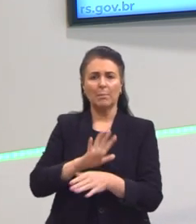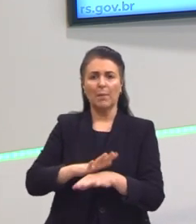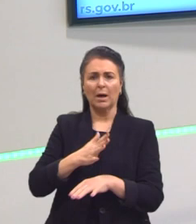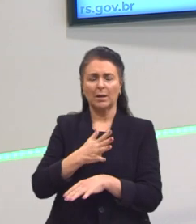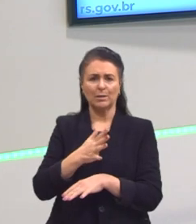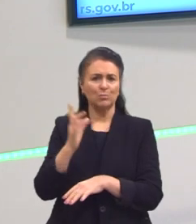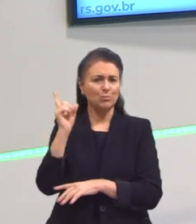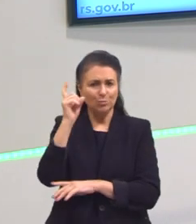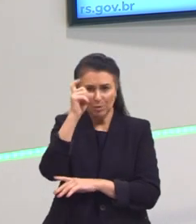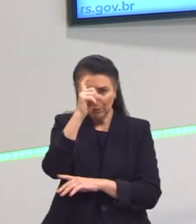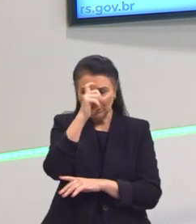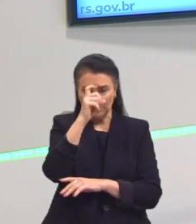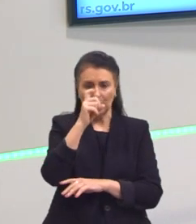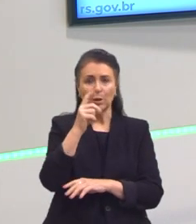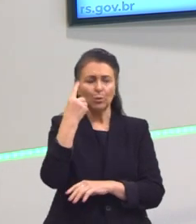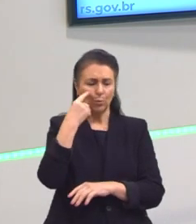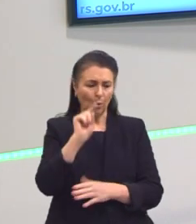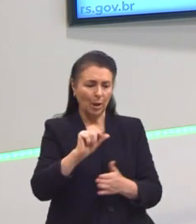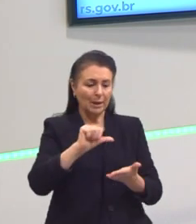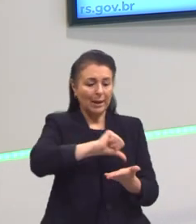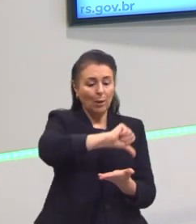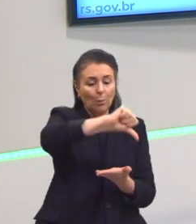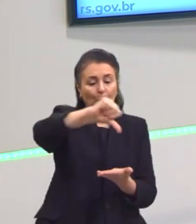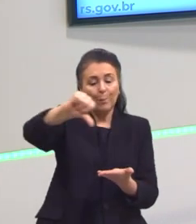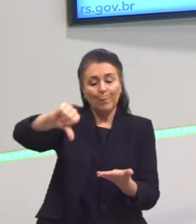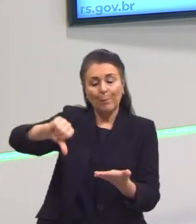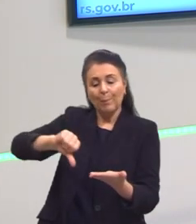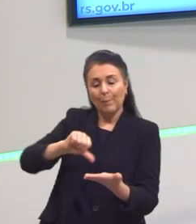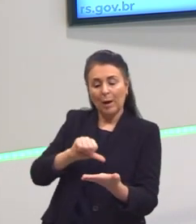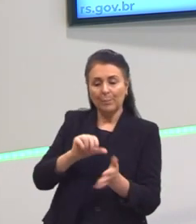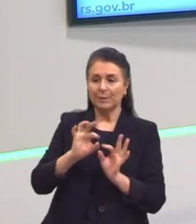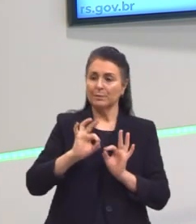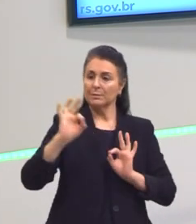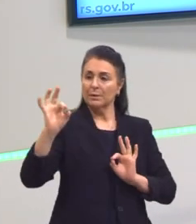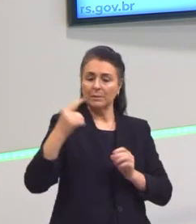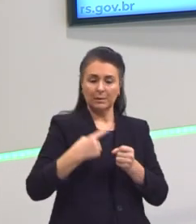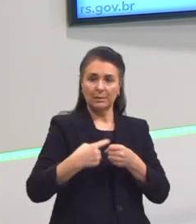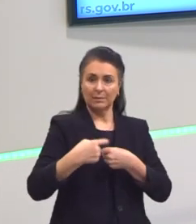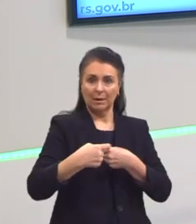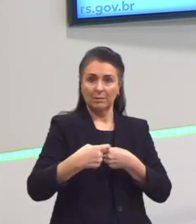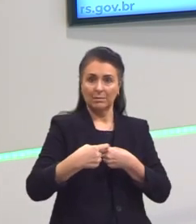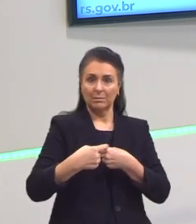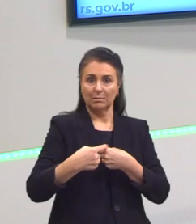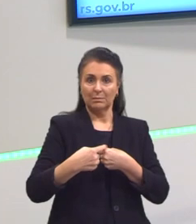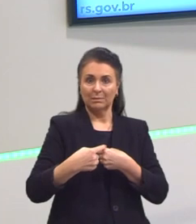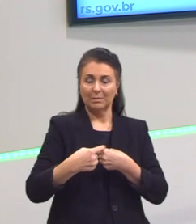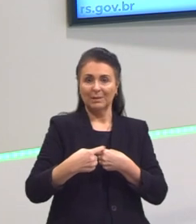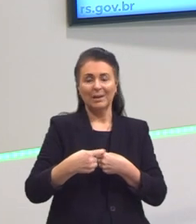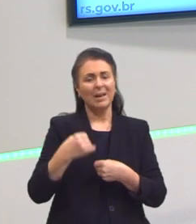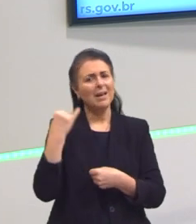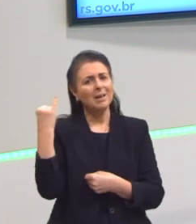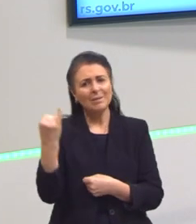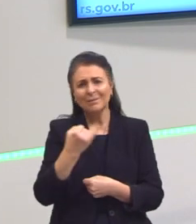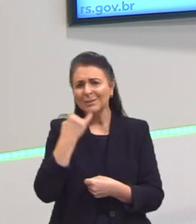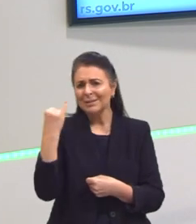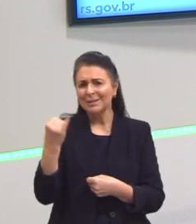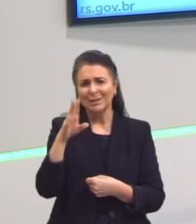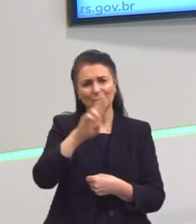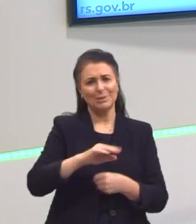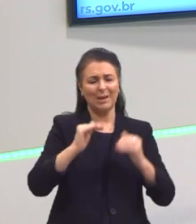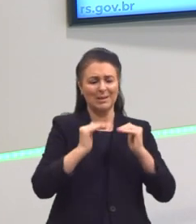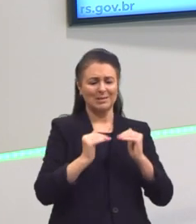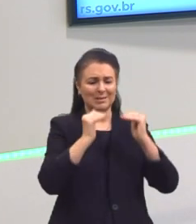mapa para medir a distância entre duas cidades, mas ainda assim, gente, é muito importante essa questão de escala, as